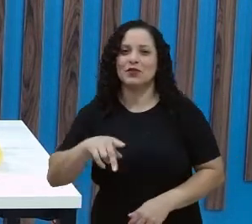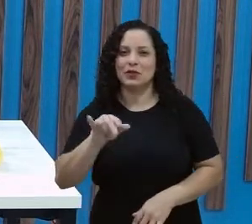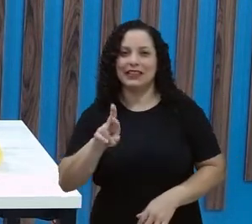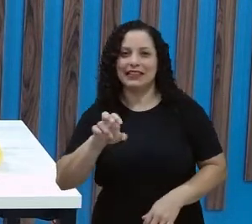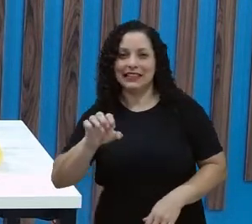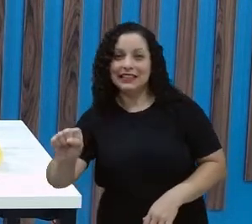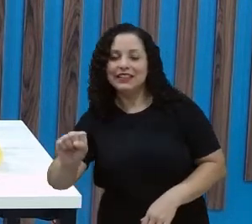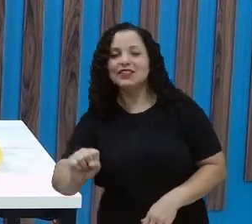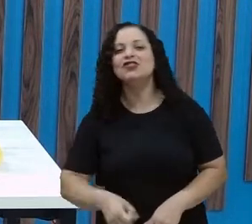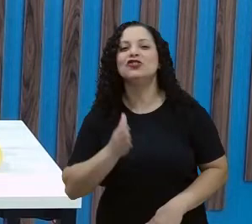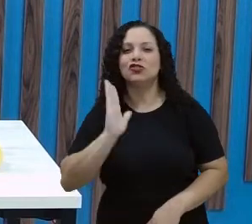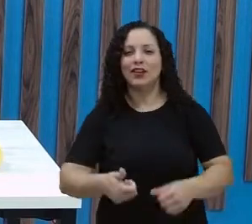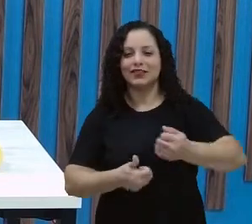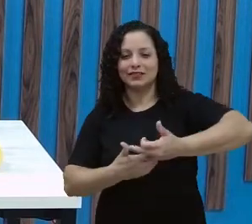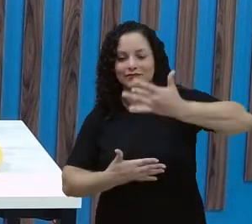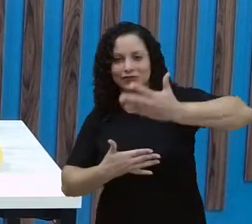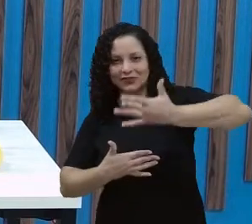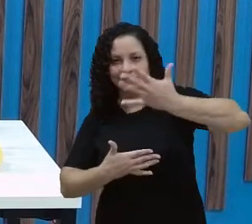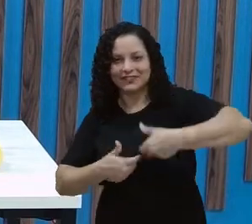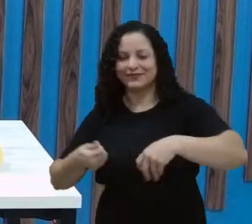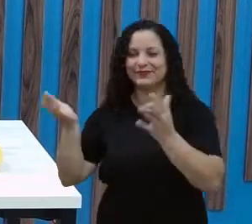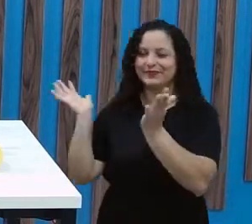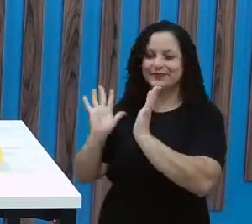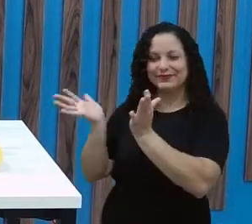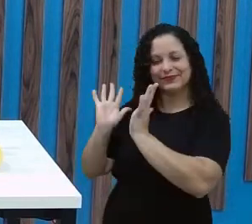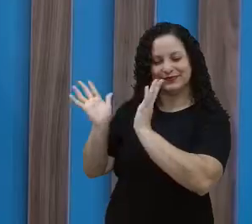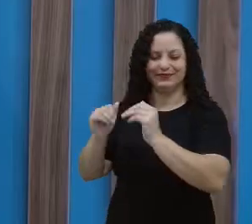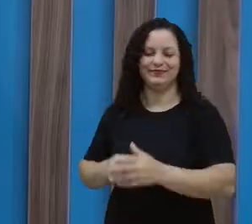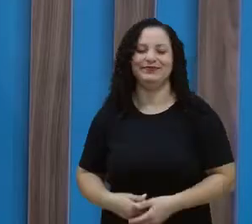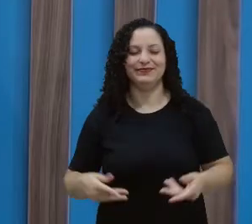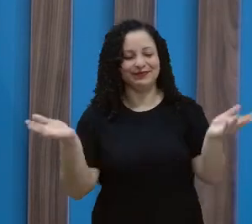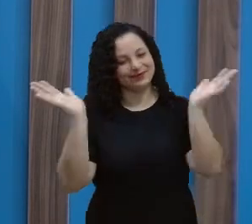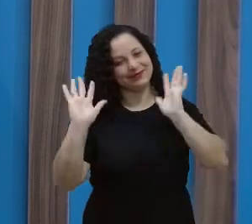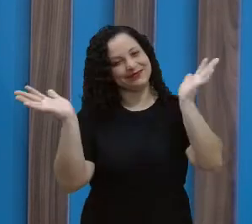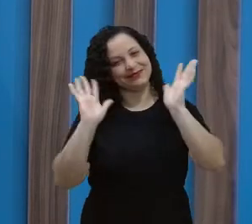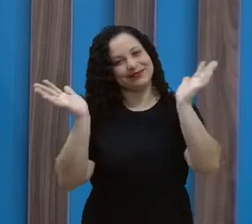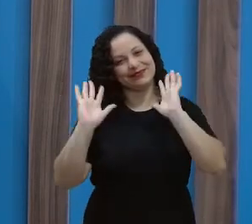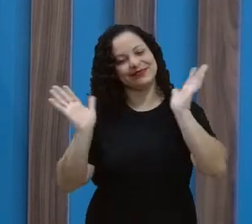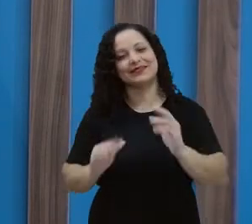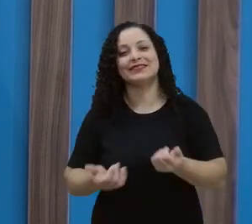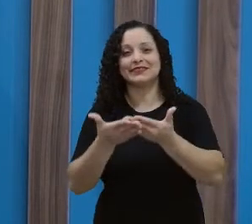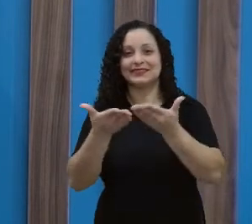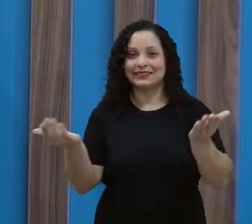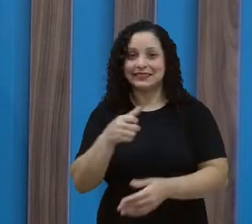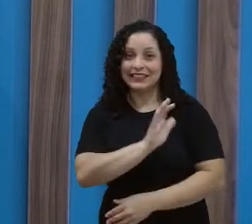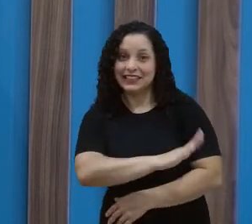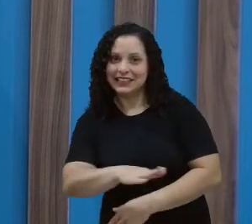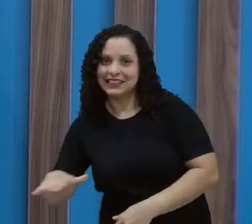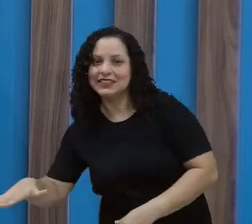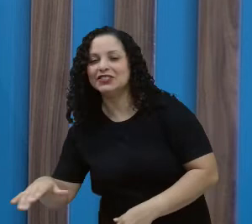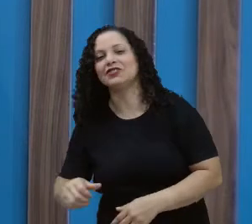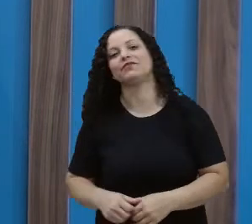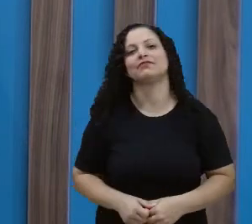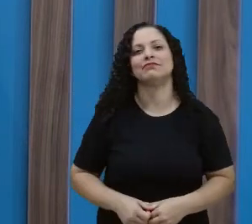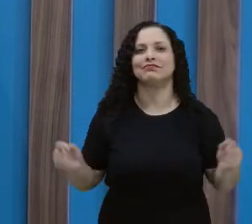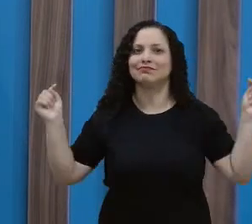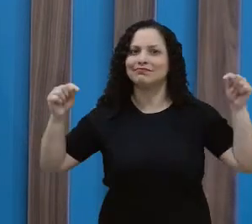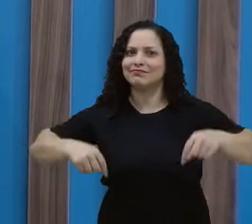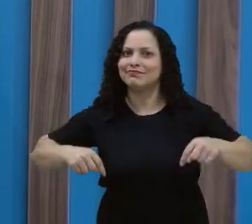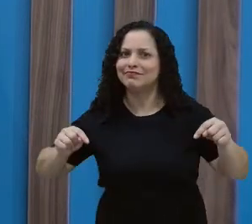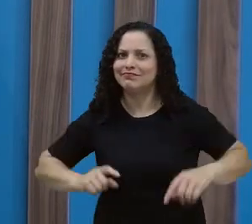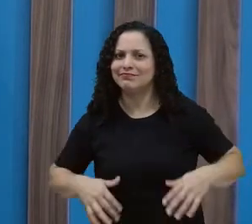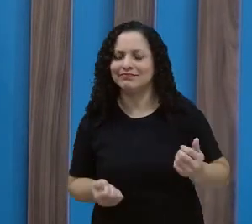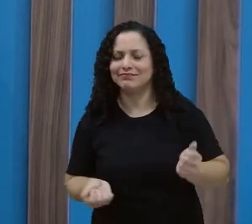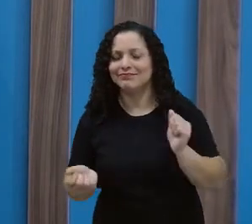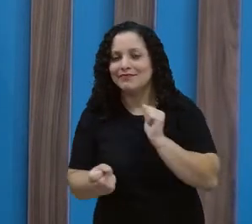está posto no chat. Olá, professora Iris! Olá, professora Josiane! Olá, criança! Já estou aqui! Eita, hoje a